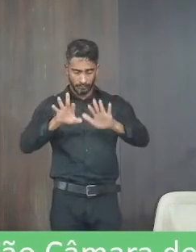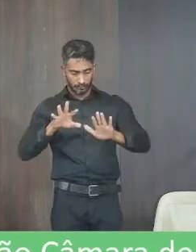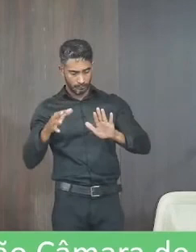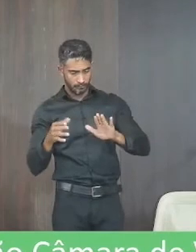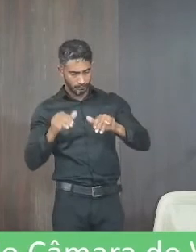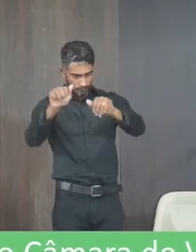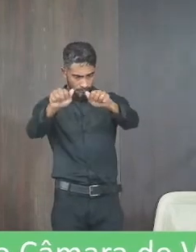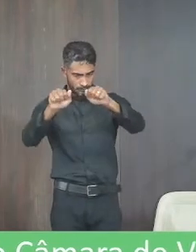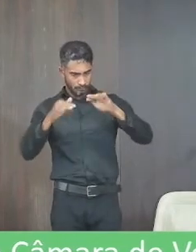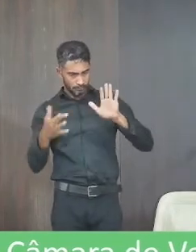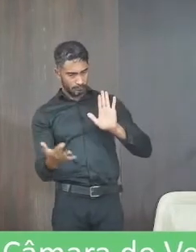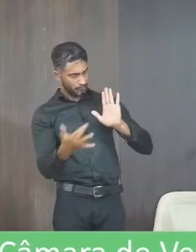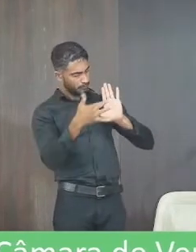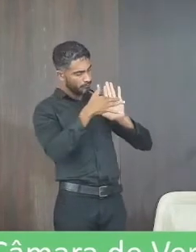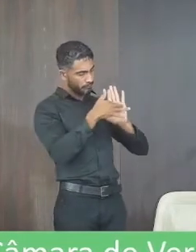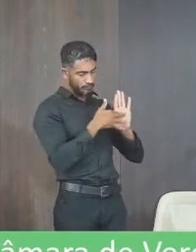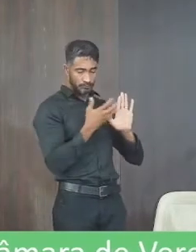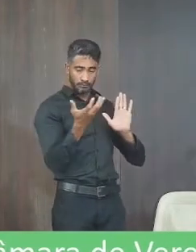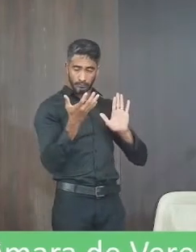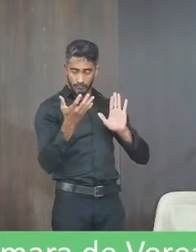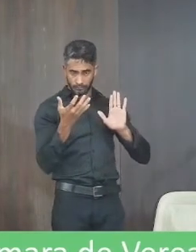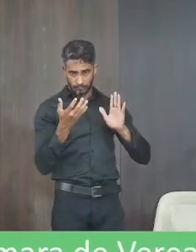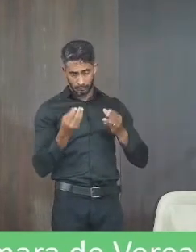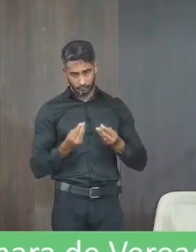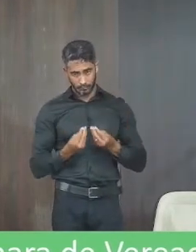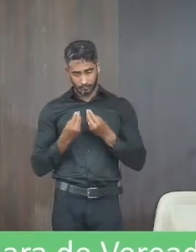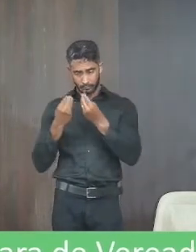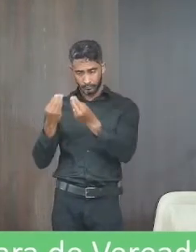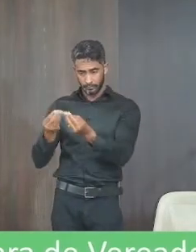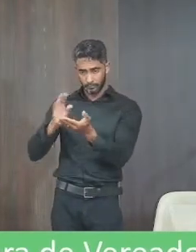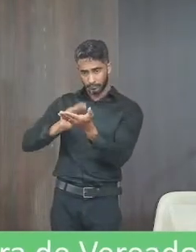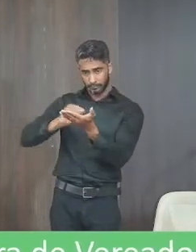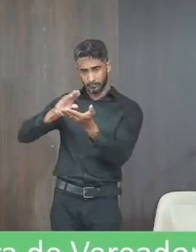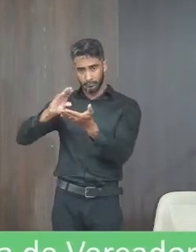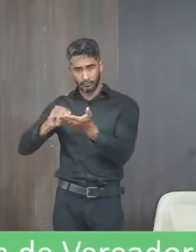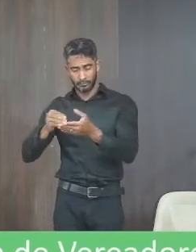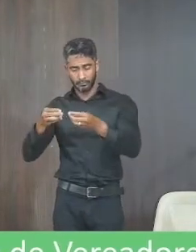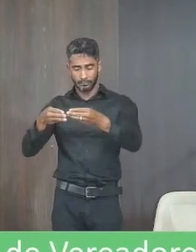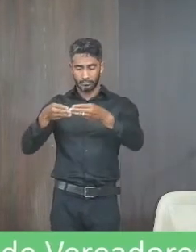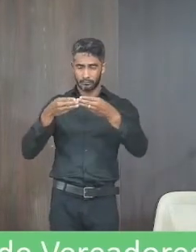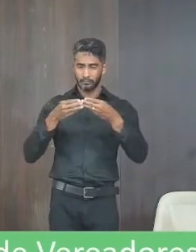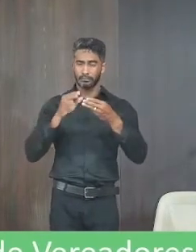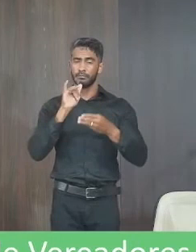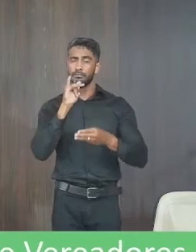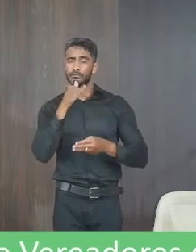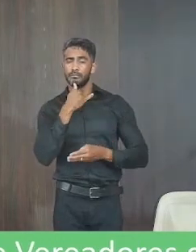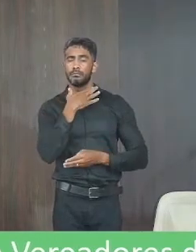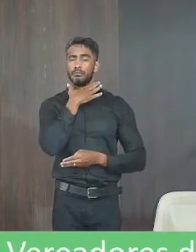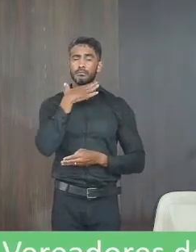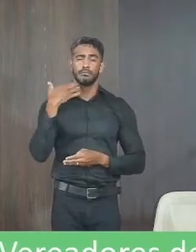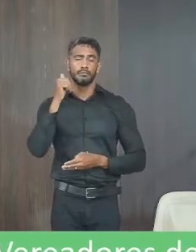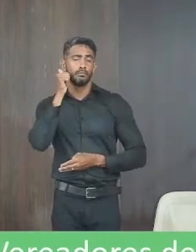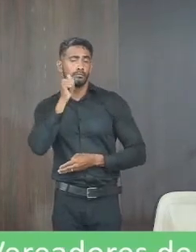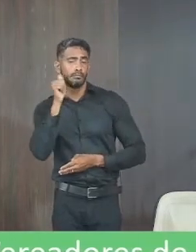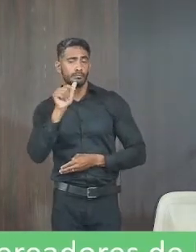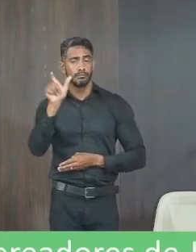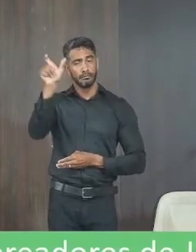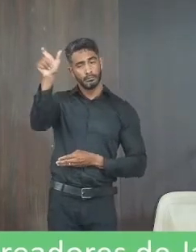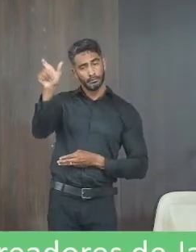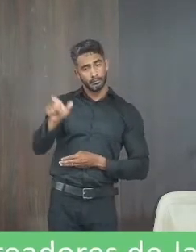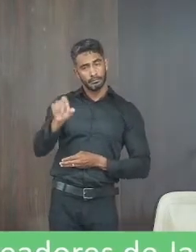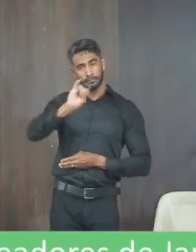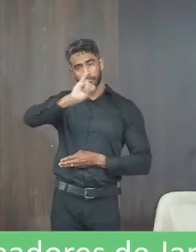após ouvir do plenário na forma regimental requerer que conche em ata moção com voto de pesar pelo falecimento da senhora